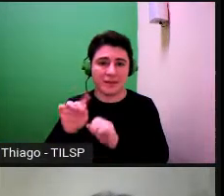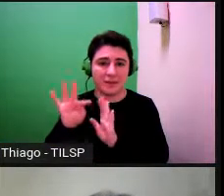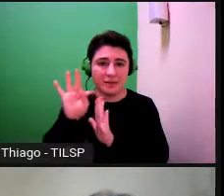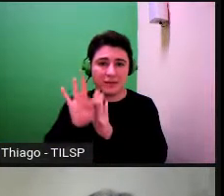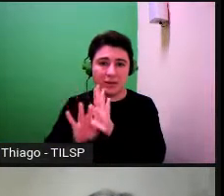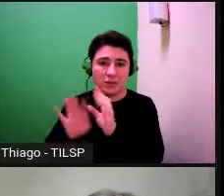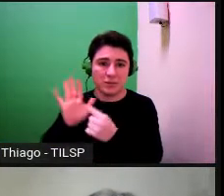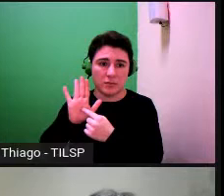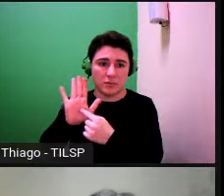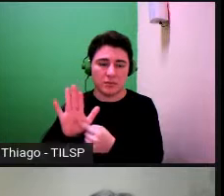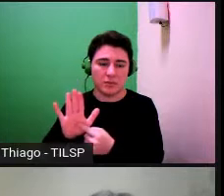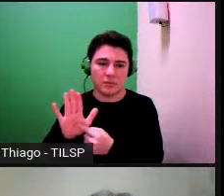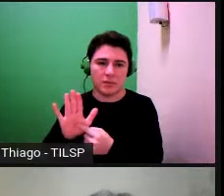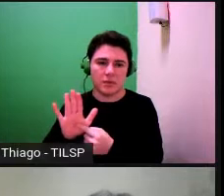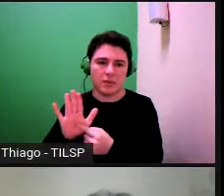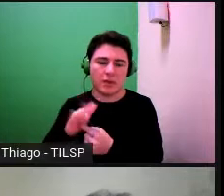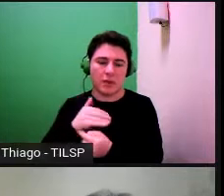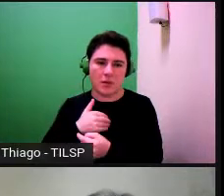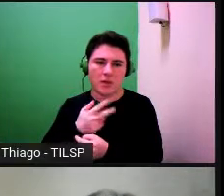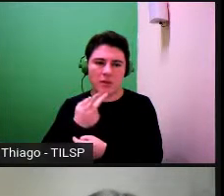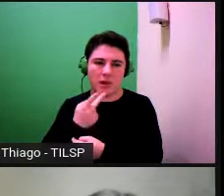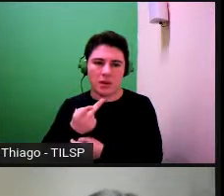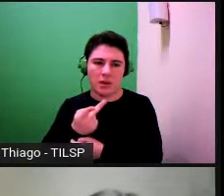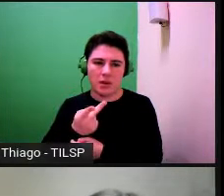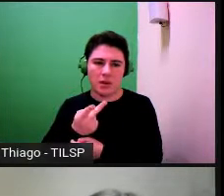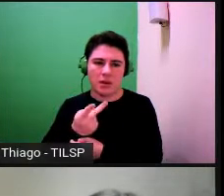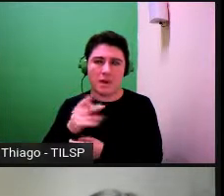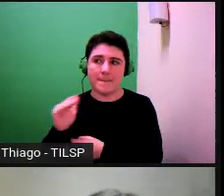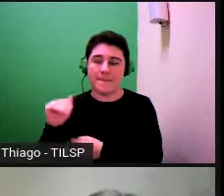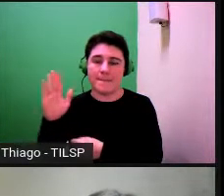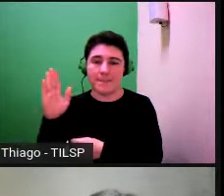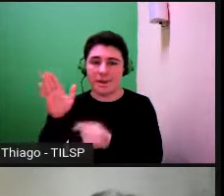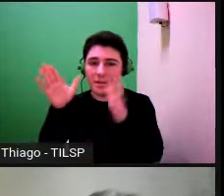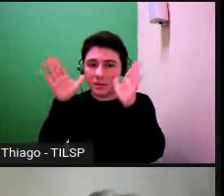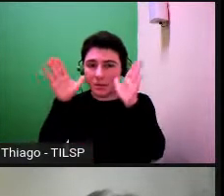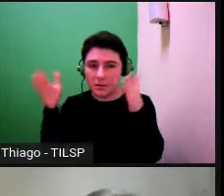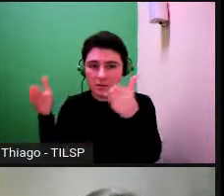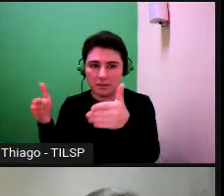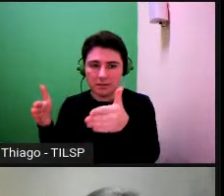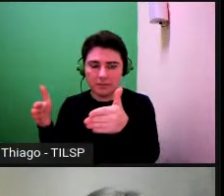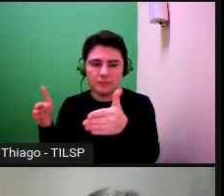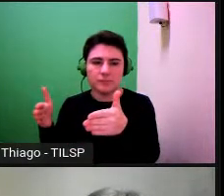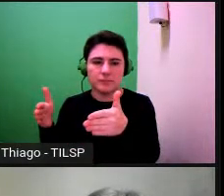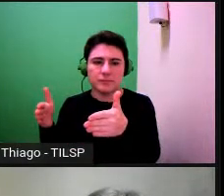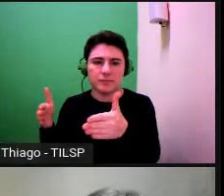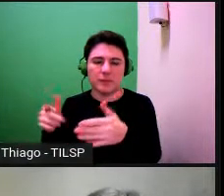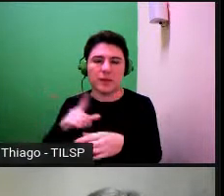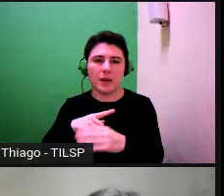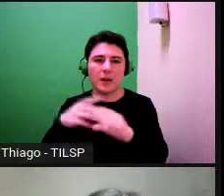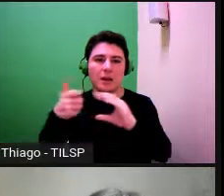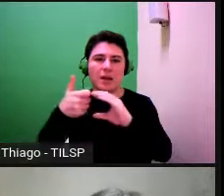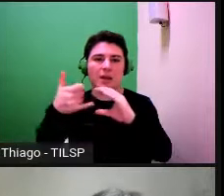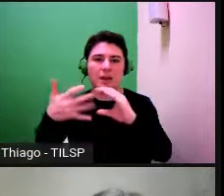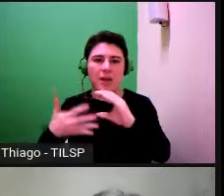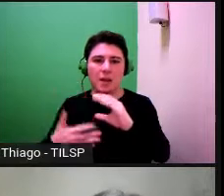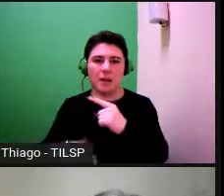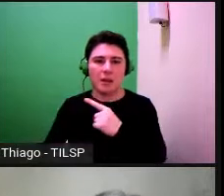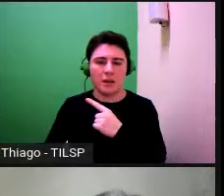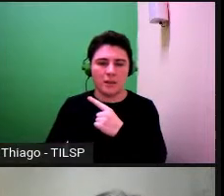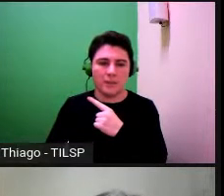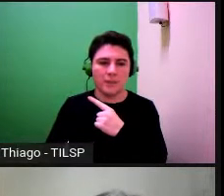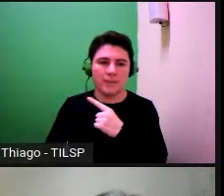entrada que estou aqui a retomar mais em destaque que tem características vou avançar tem